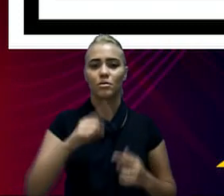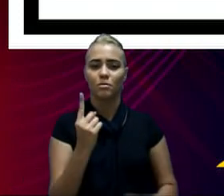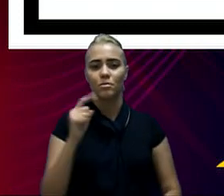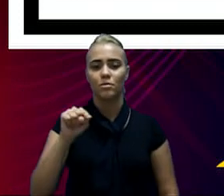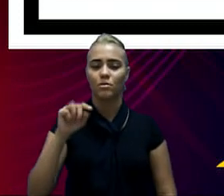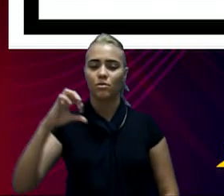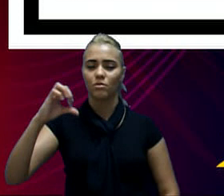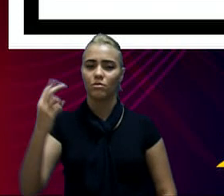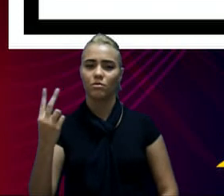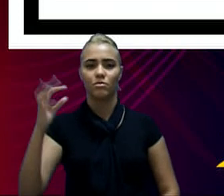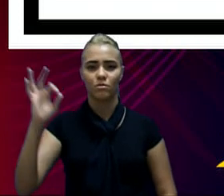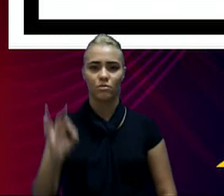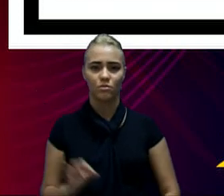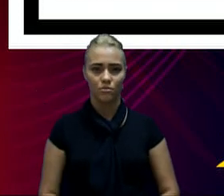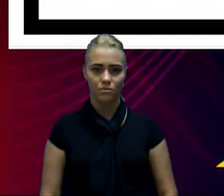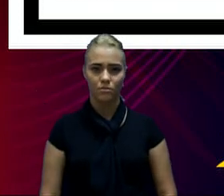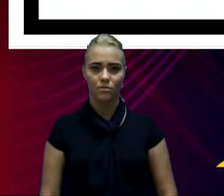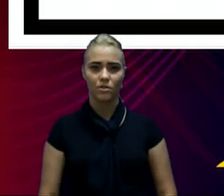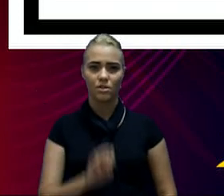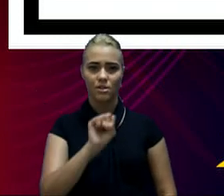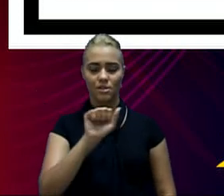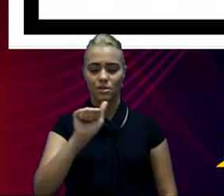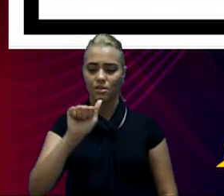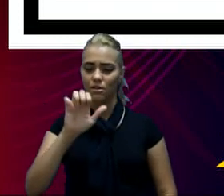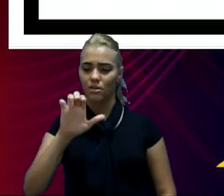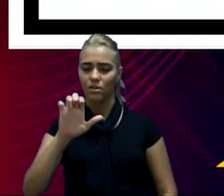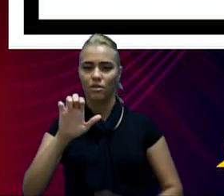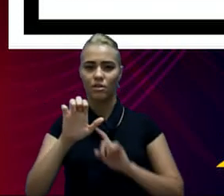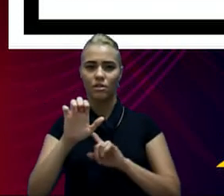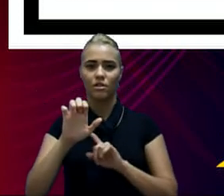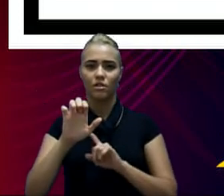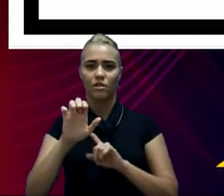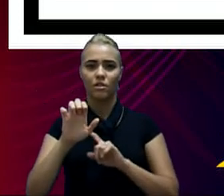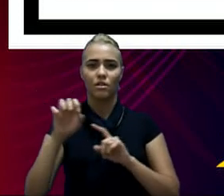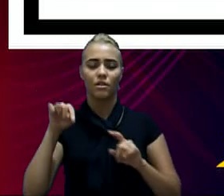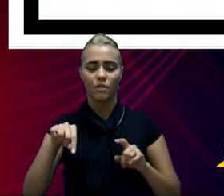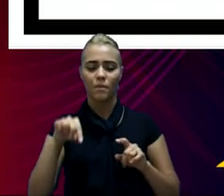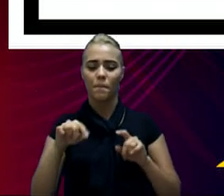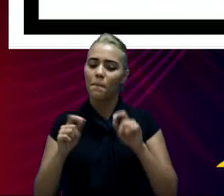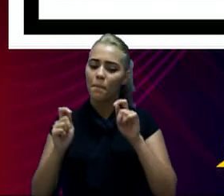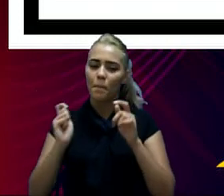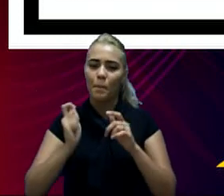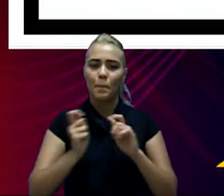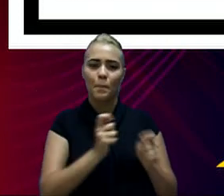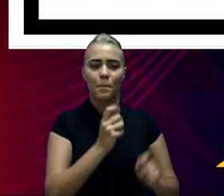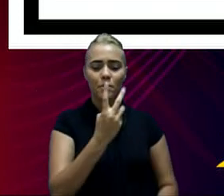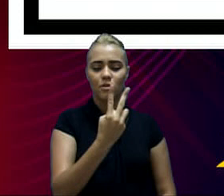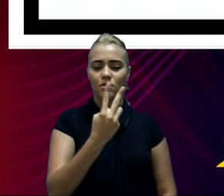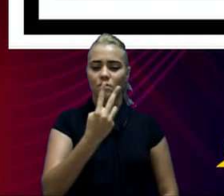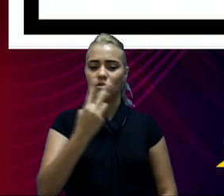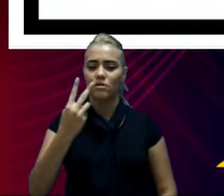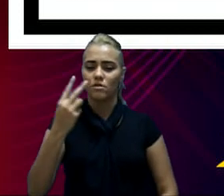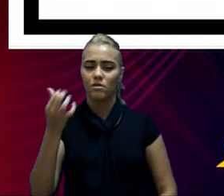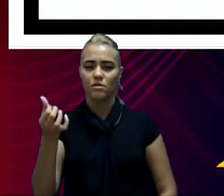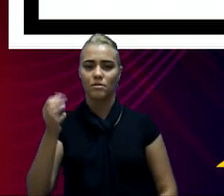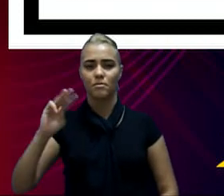O SAE teve uma despesa paga da ordem de R$ 266